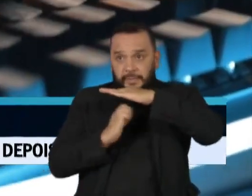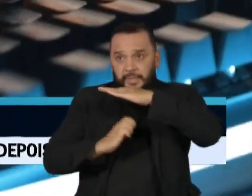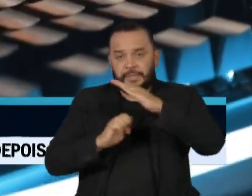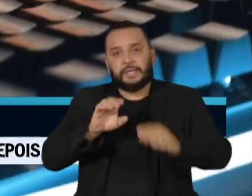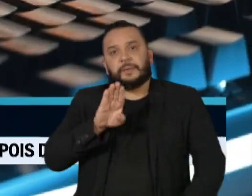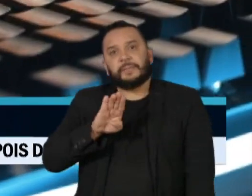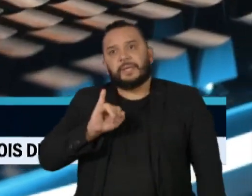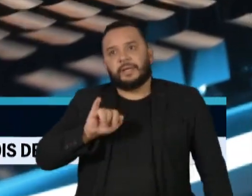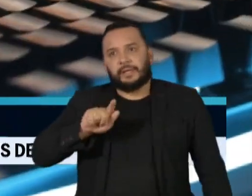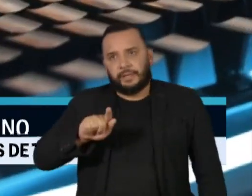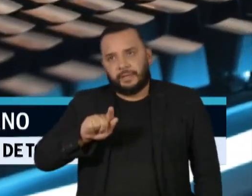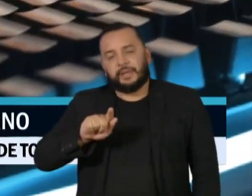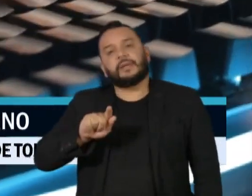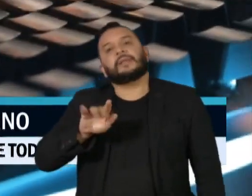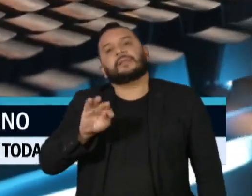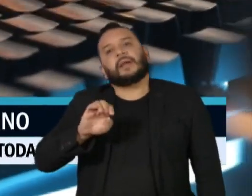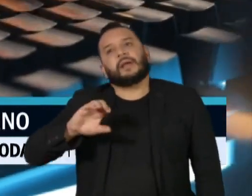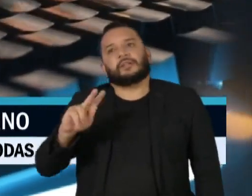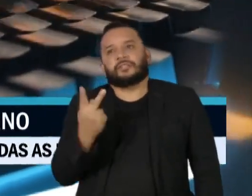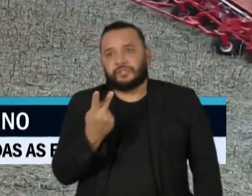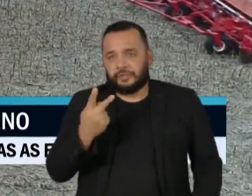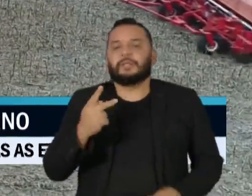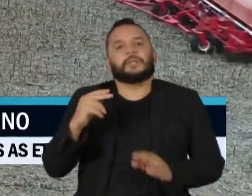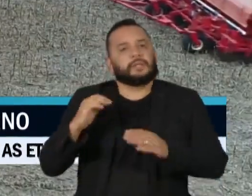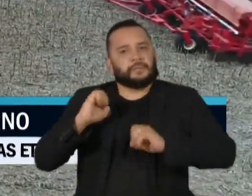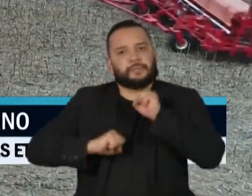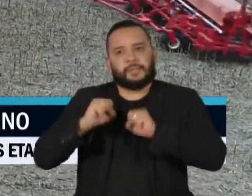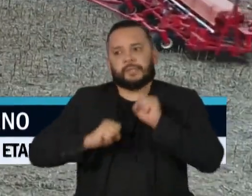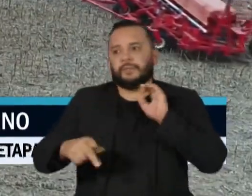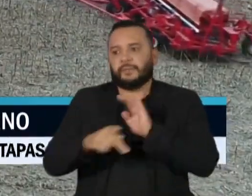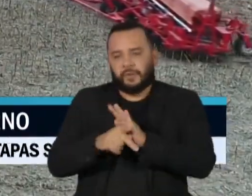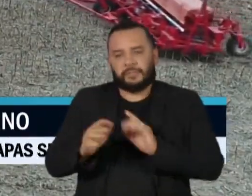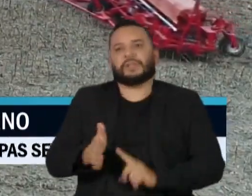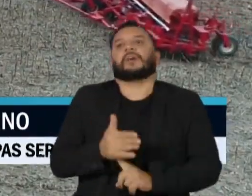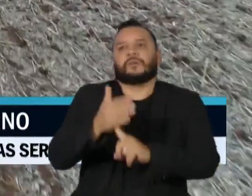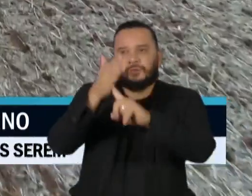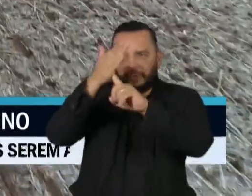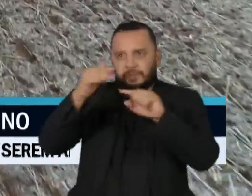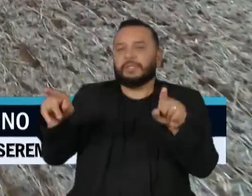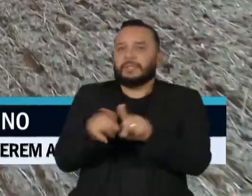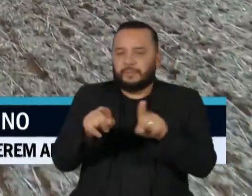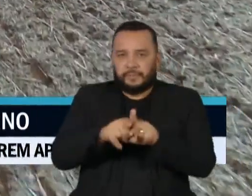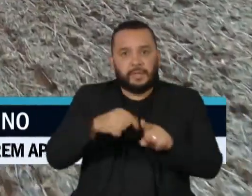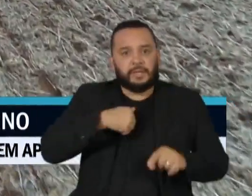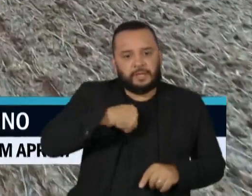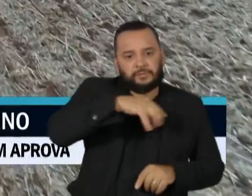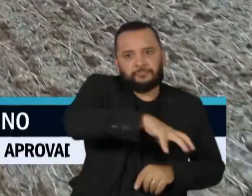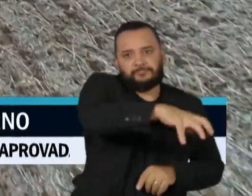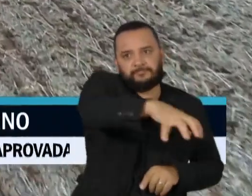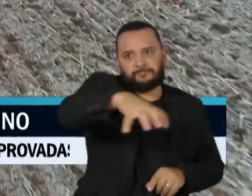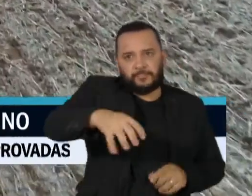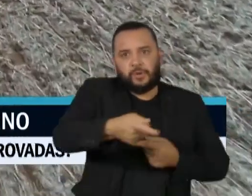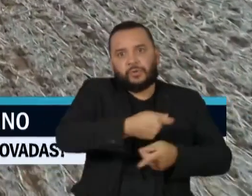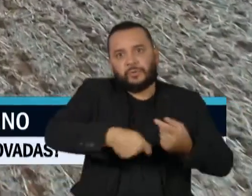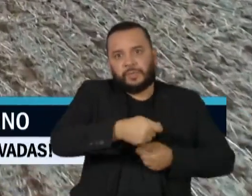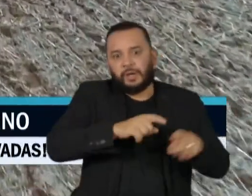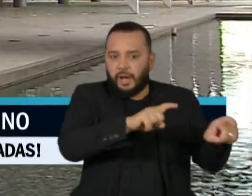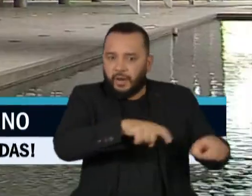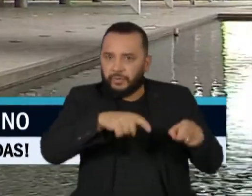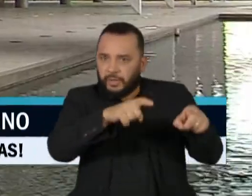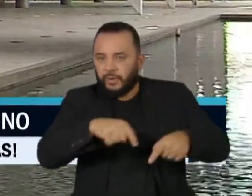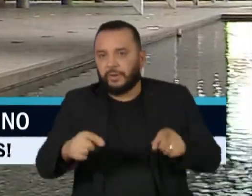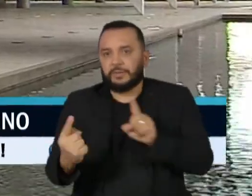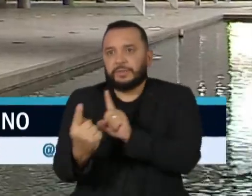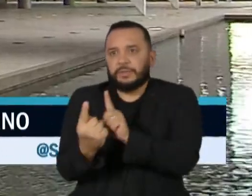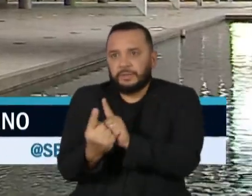tecnologia, e oferecer mais espaço para setores fundamentais da economia, como o agronegócio e serviços.